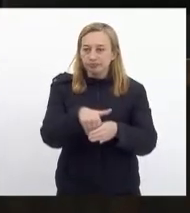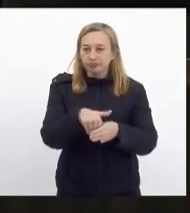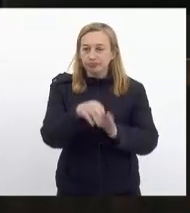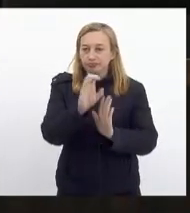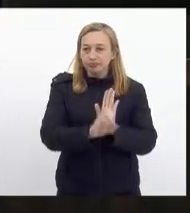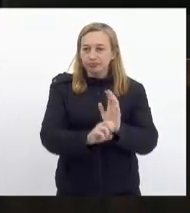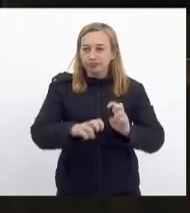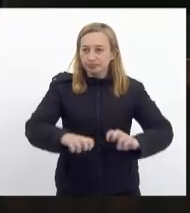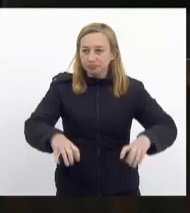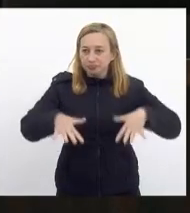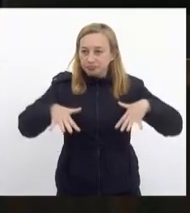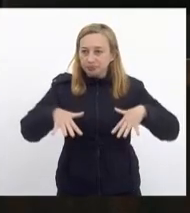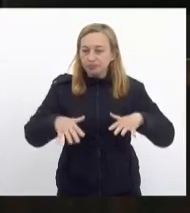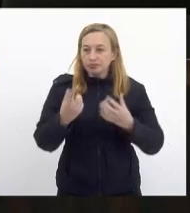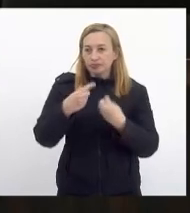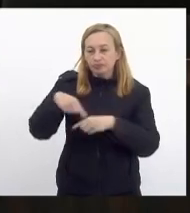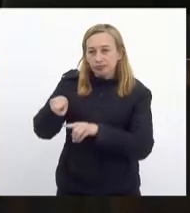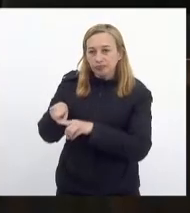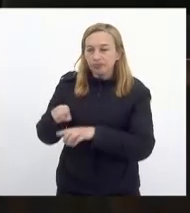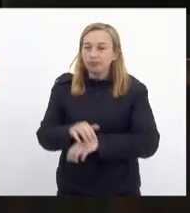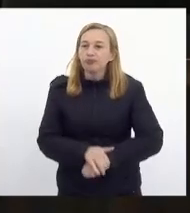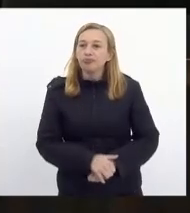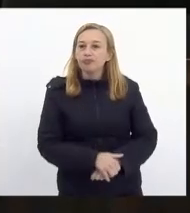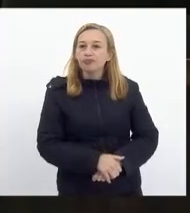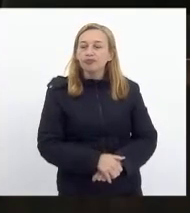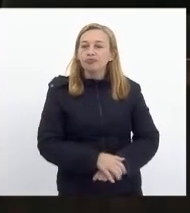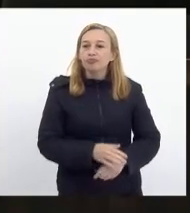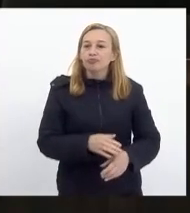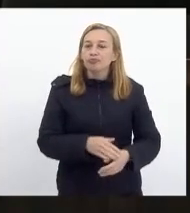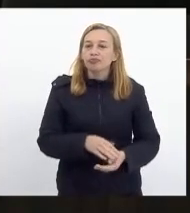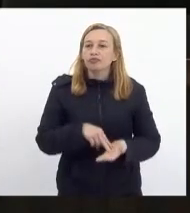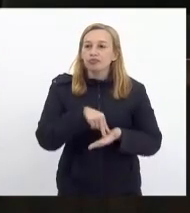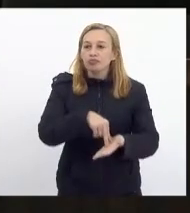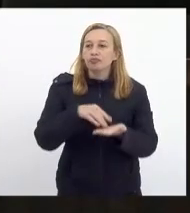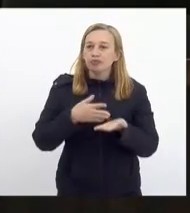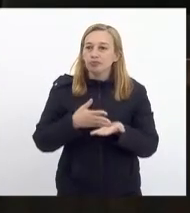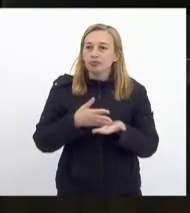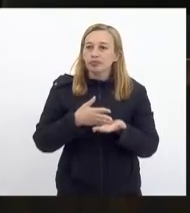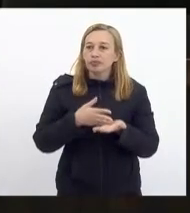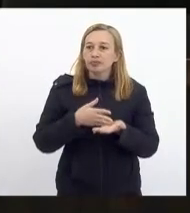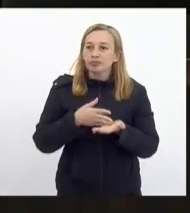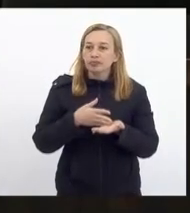emendas com os pareceres contrários. Os senhores que aprovam permaneçam como estão.